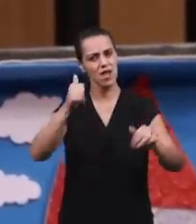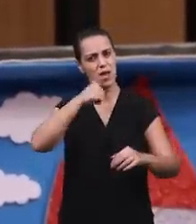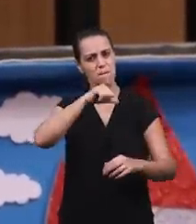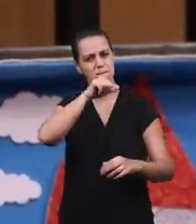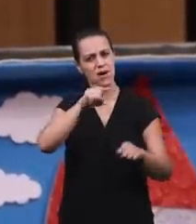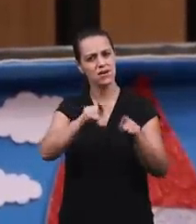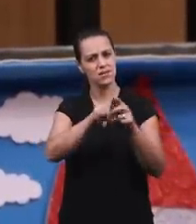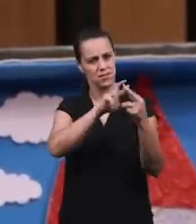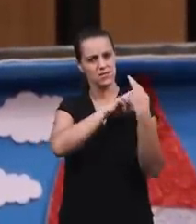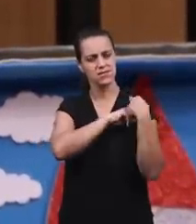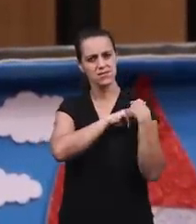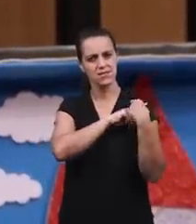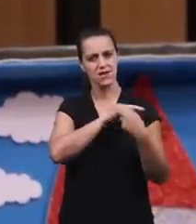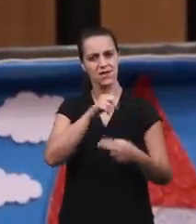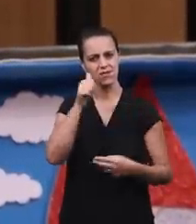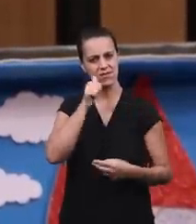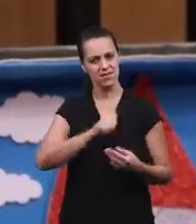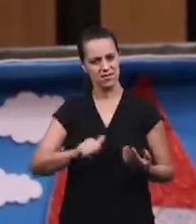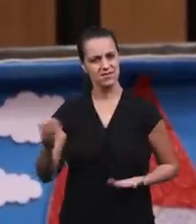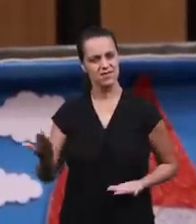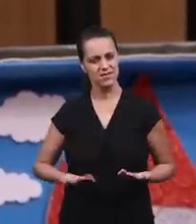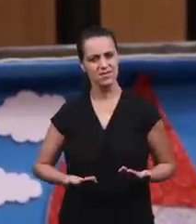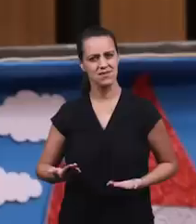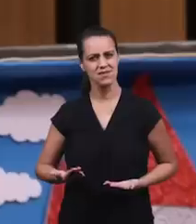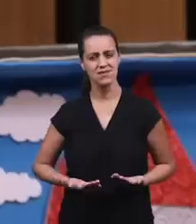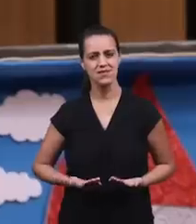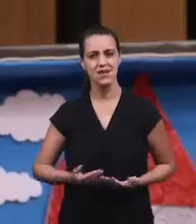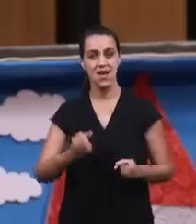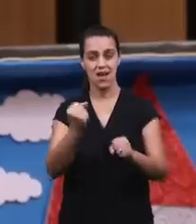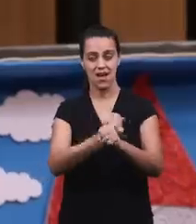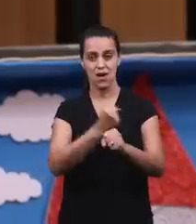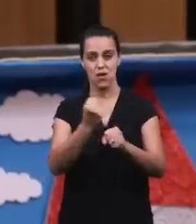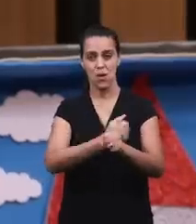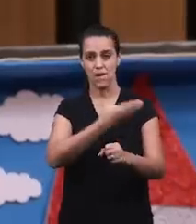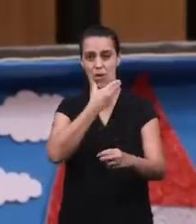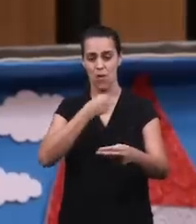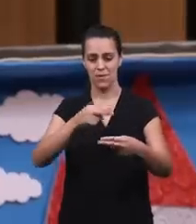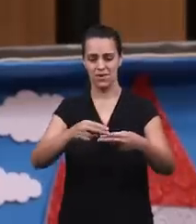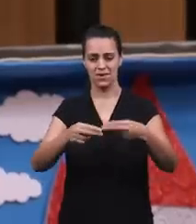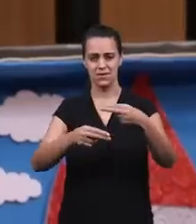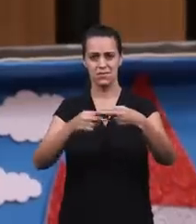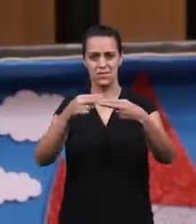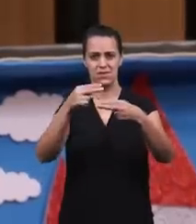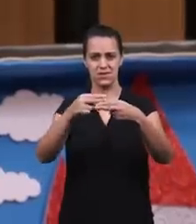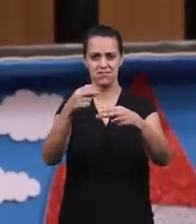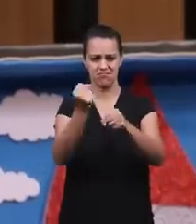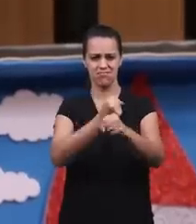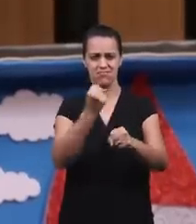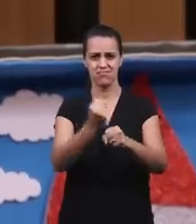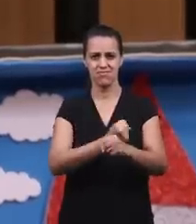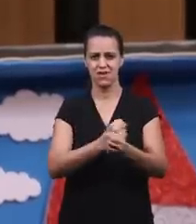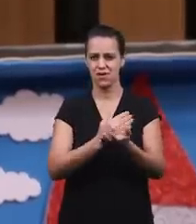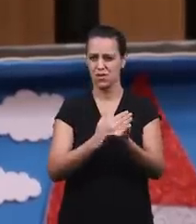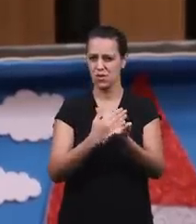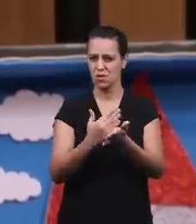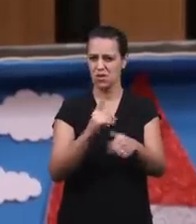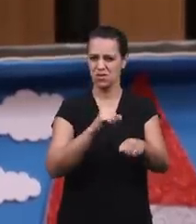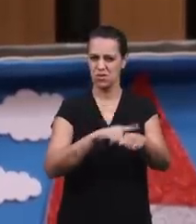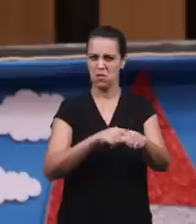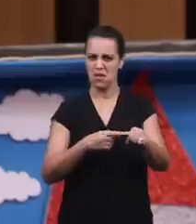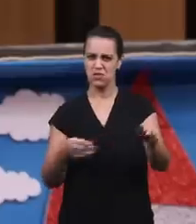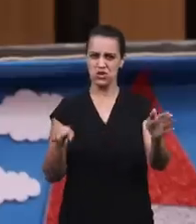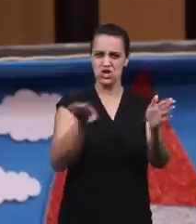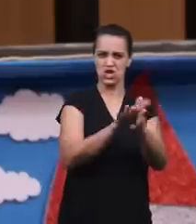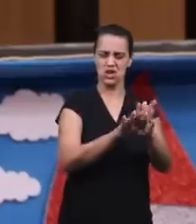Irmãs, a grande obra realizada por Neemias Não iniciou quando ele começou a